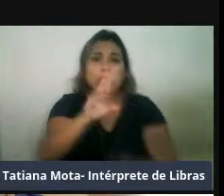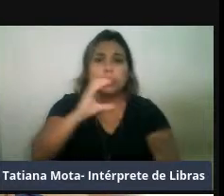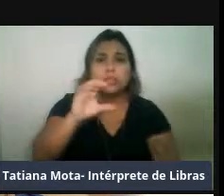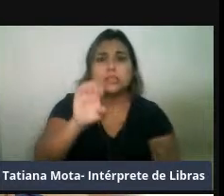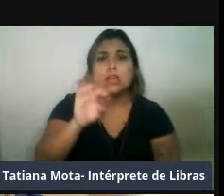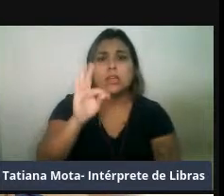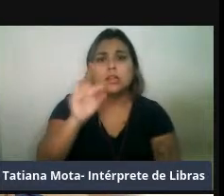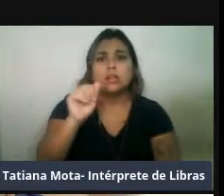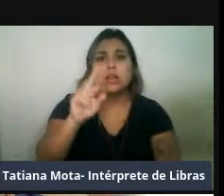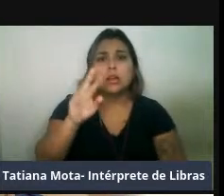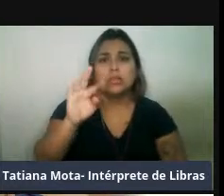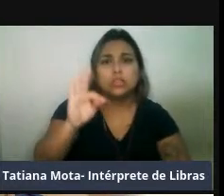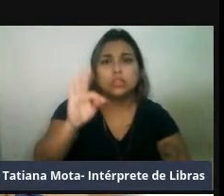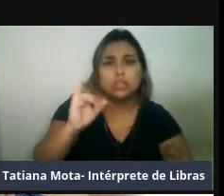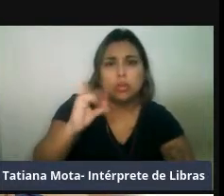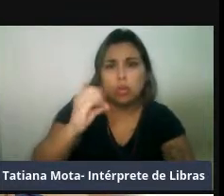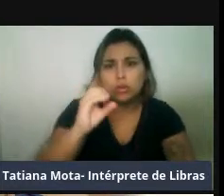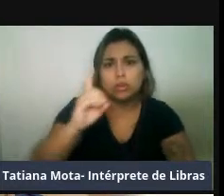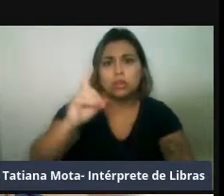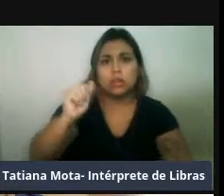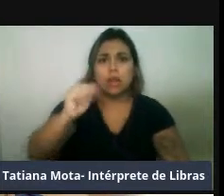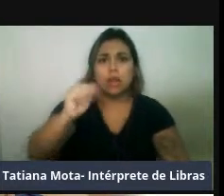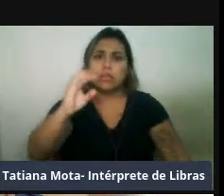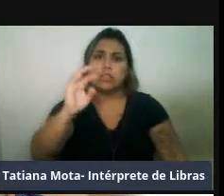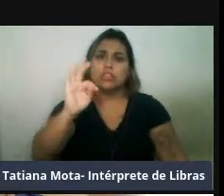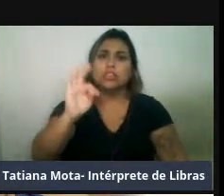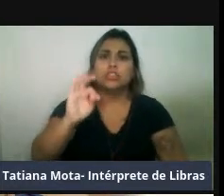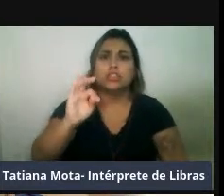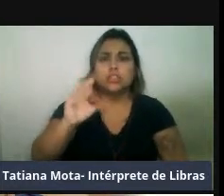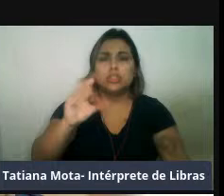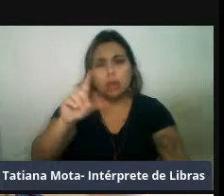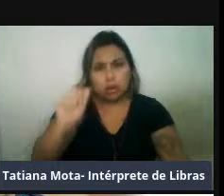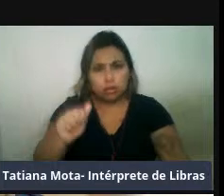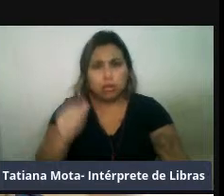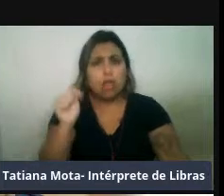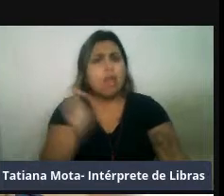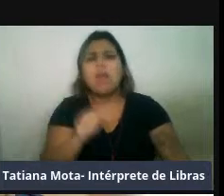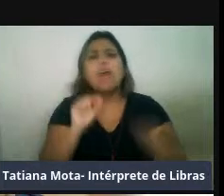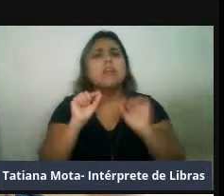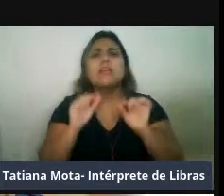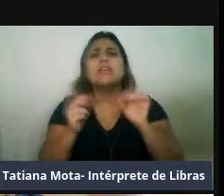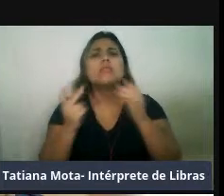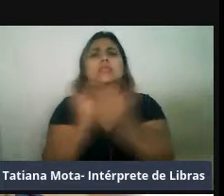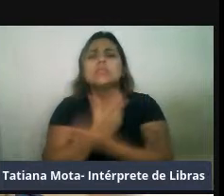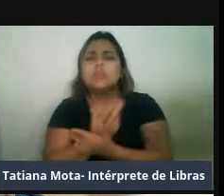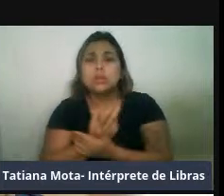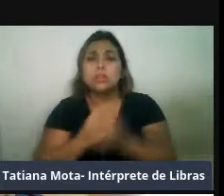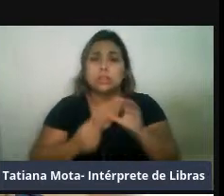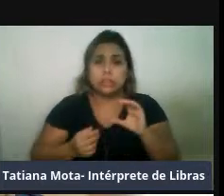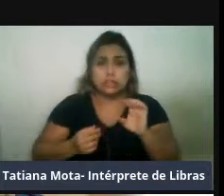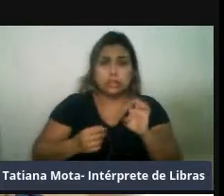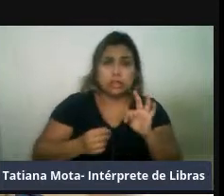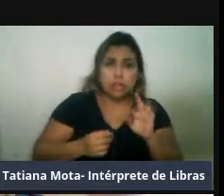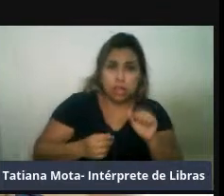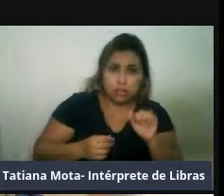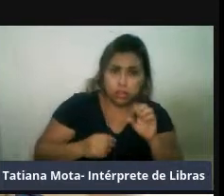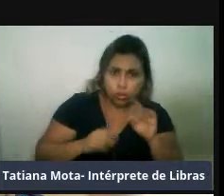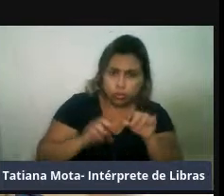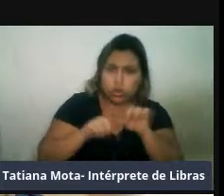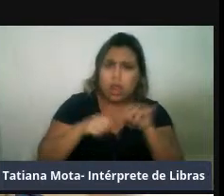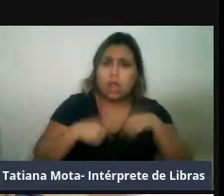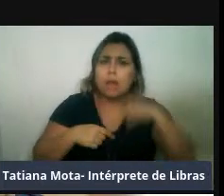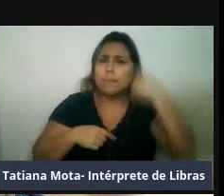foi recentemente formada, na verdade, os cetáceos, né, antigamente eram conhecidos como uma ordem separada,